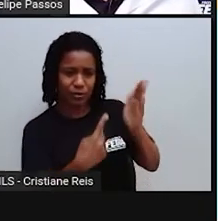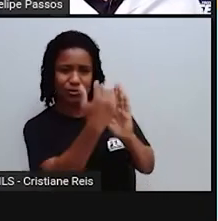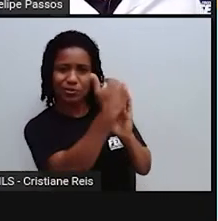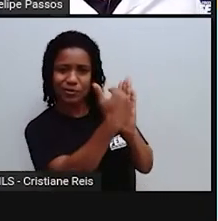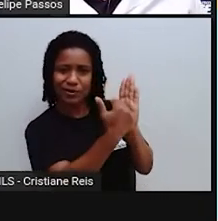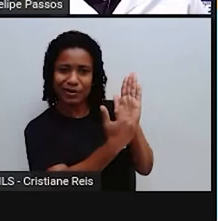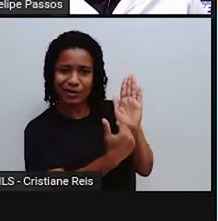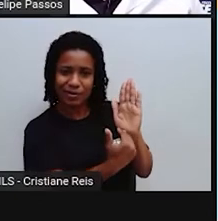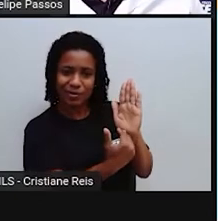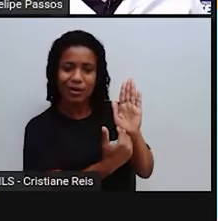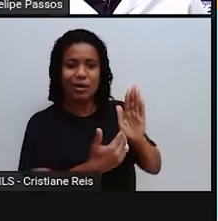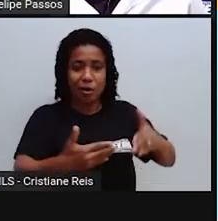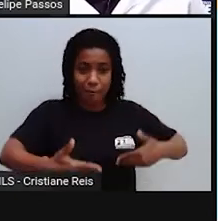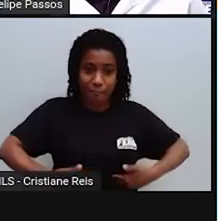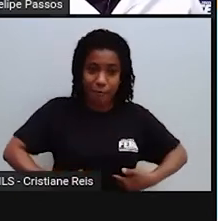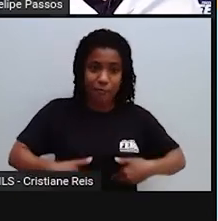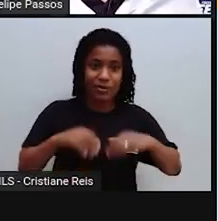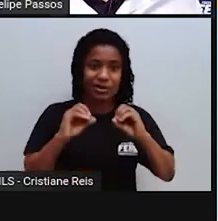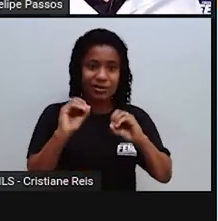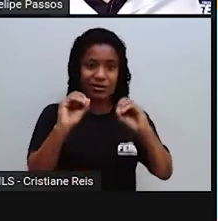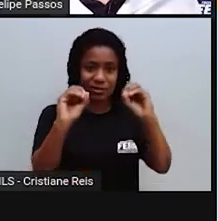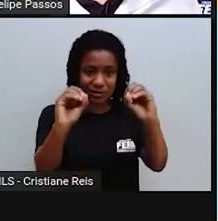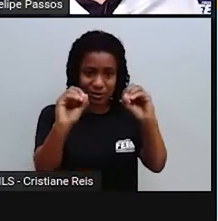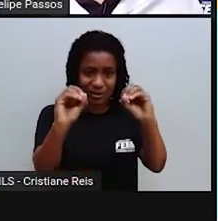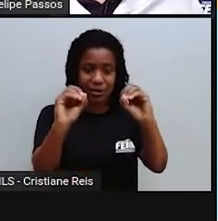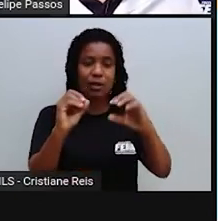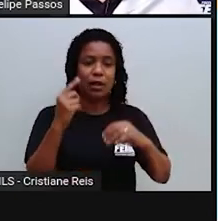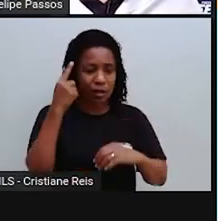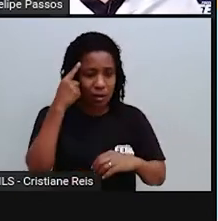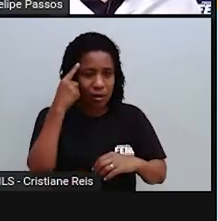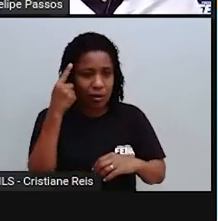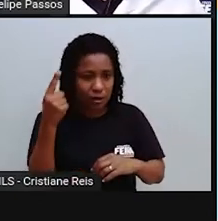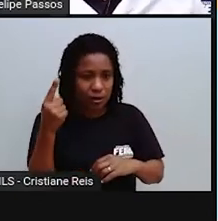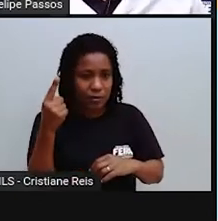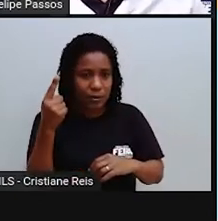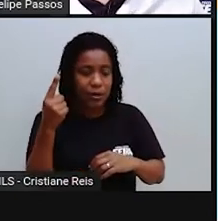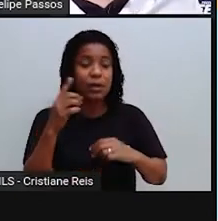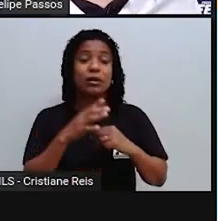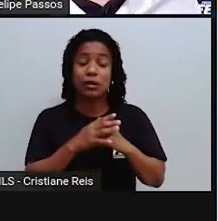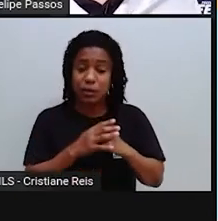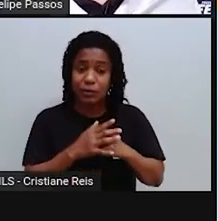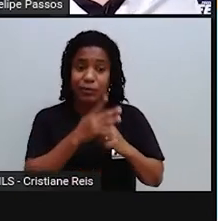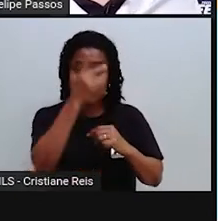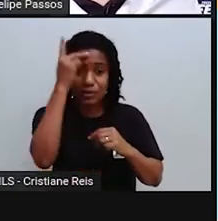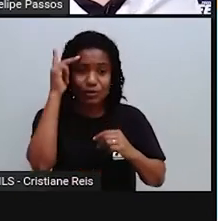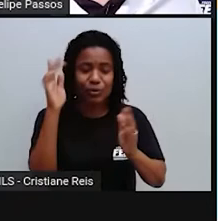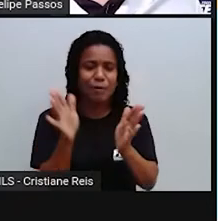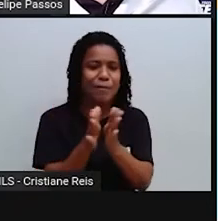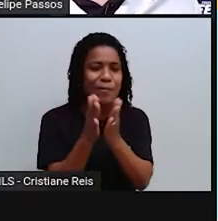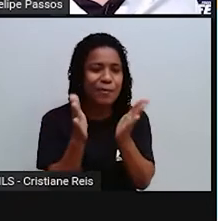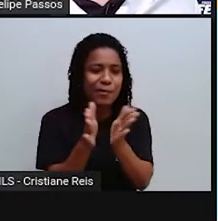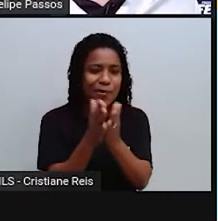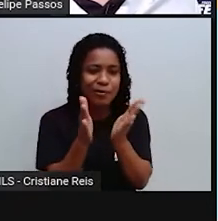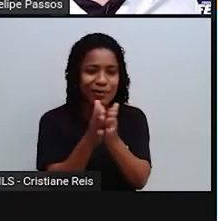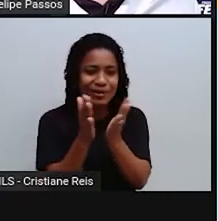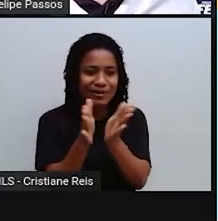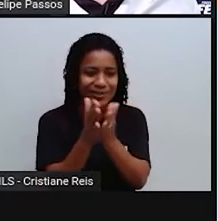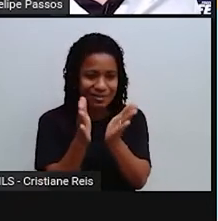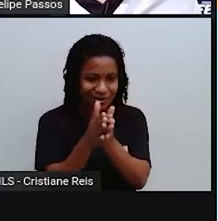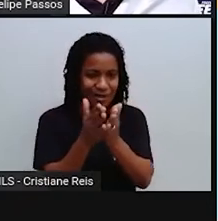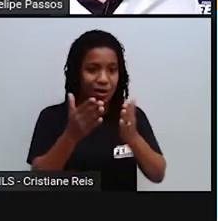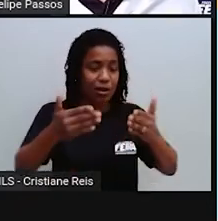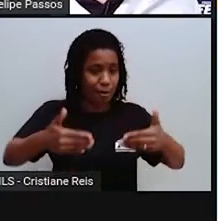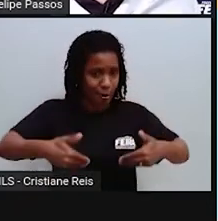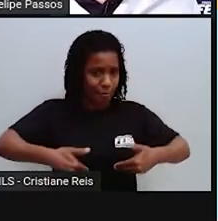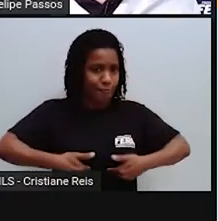atrás, que realmente ajudou muitas pessoas a saírem dessa faixa da pobreza e saírem do risco da fome.